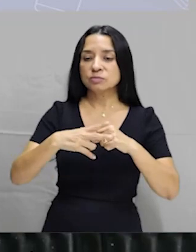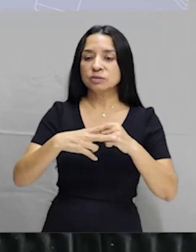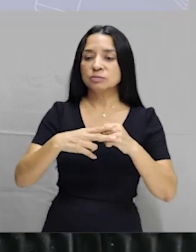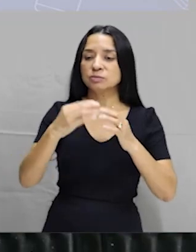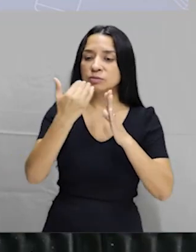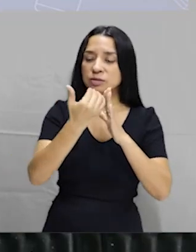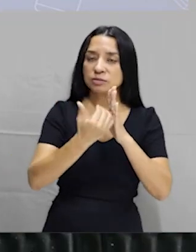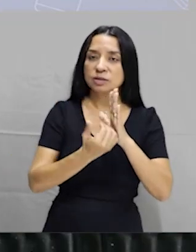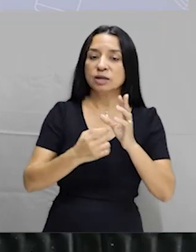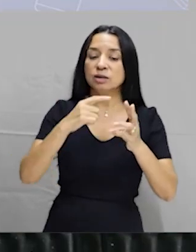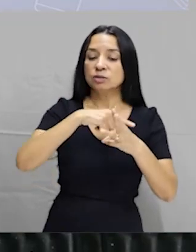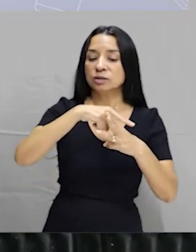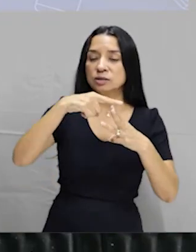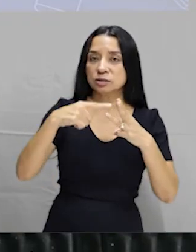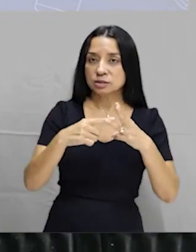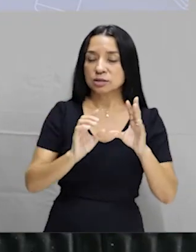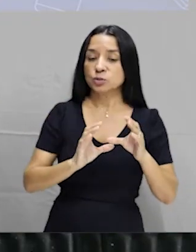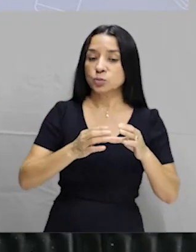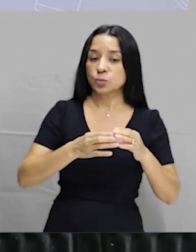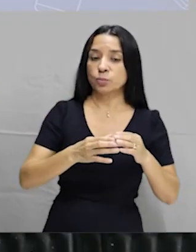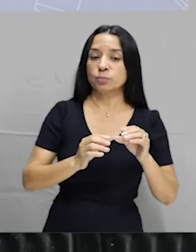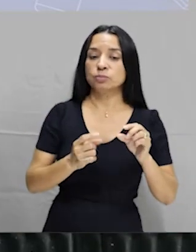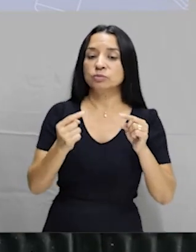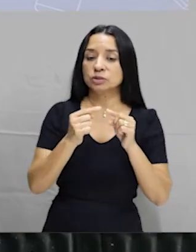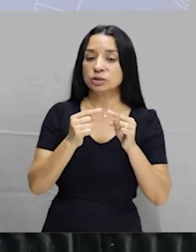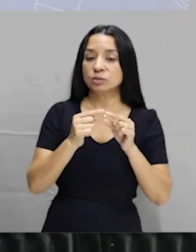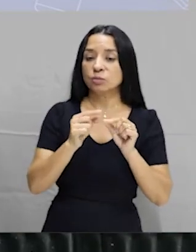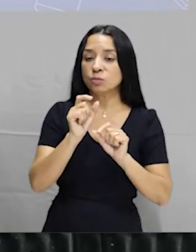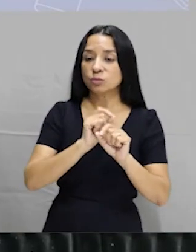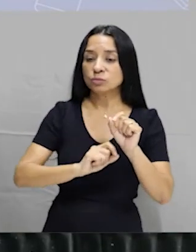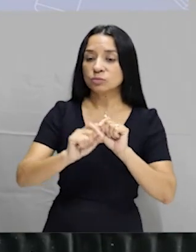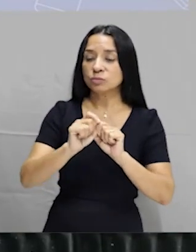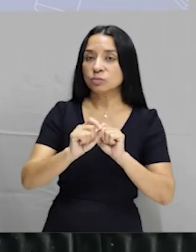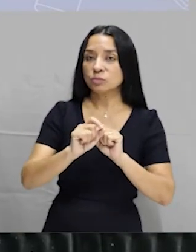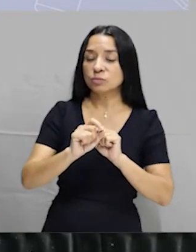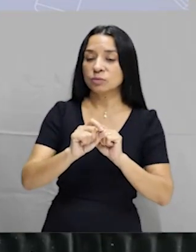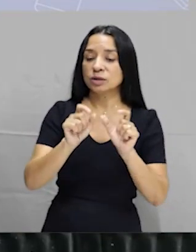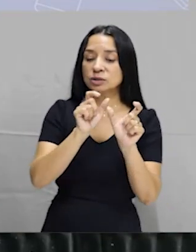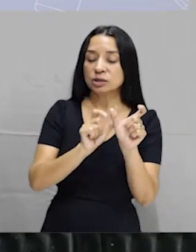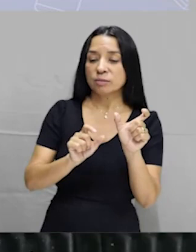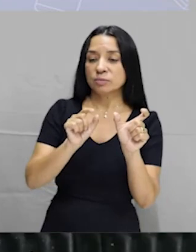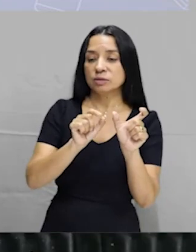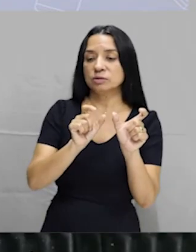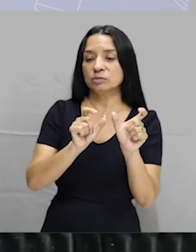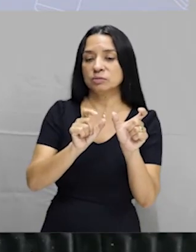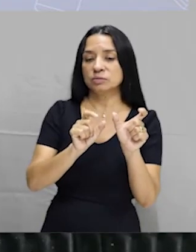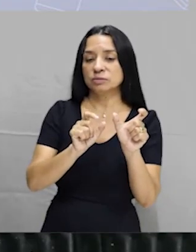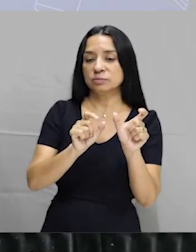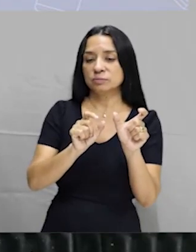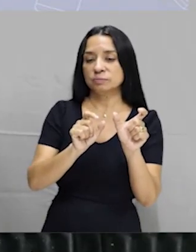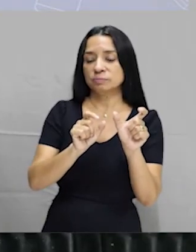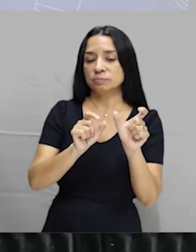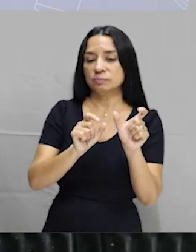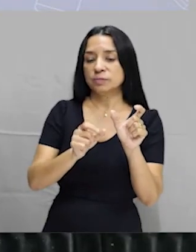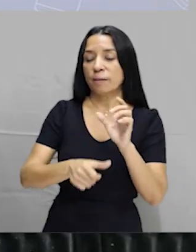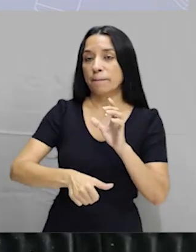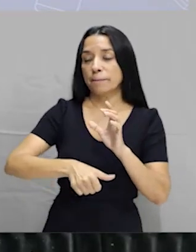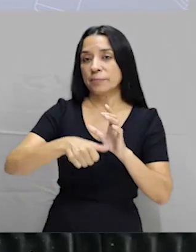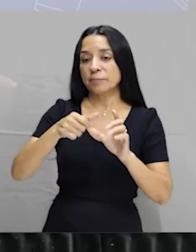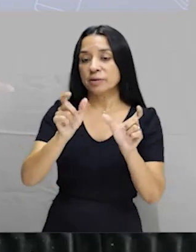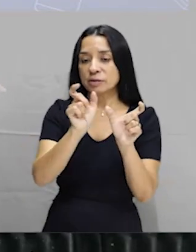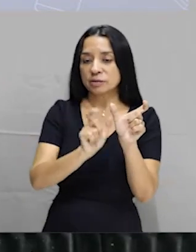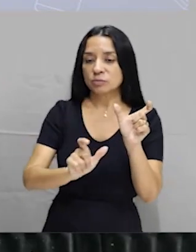infinitivo? Não lembram? Tenho certeza que sim. Verbo de primeira conjugação, infinitivo terminado em AR.